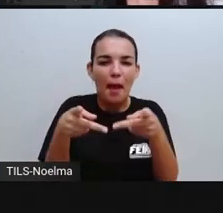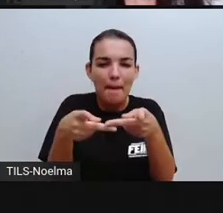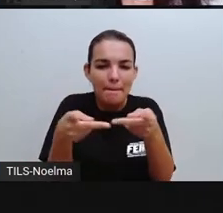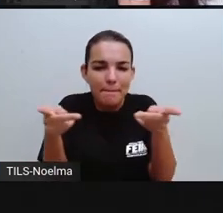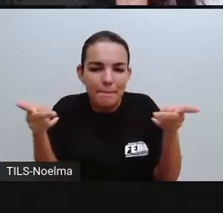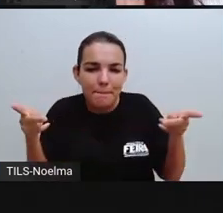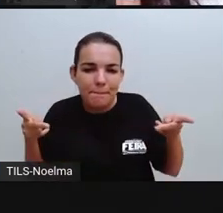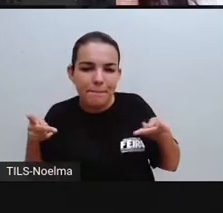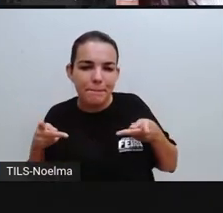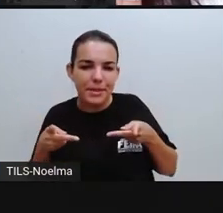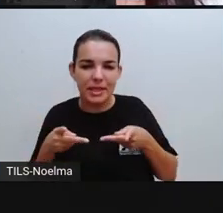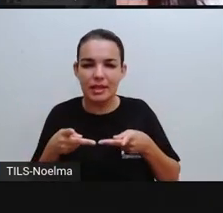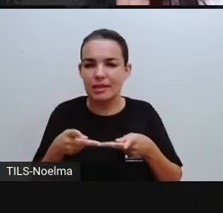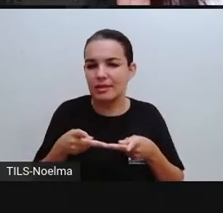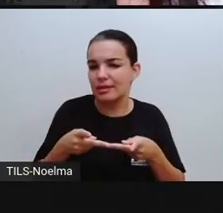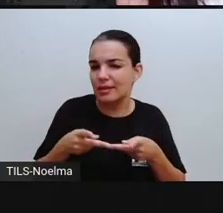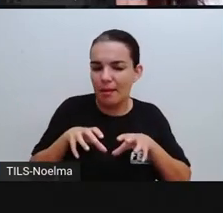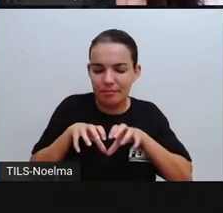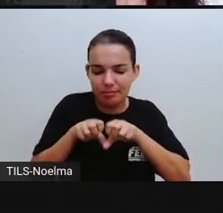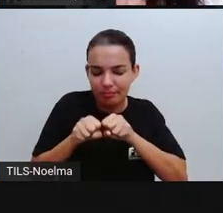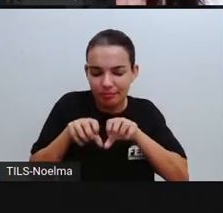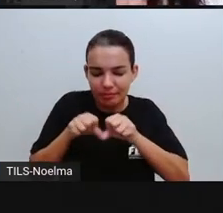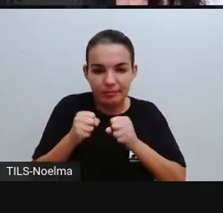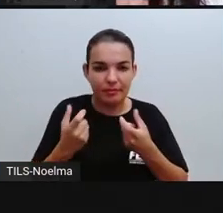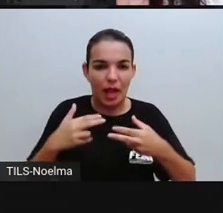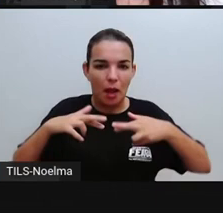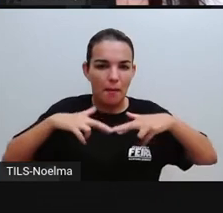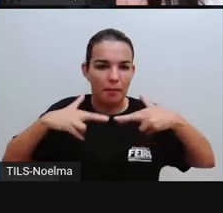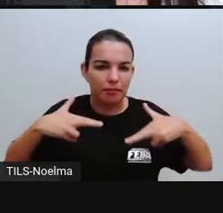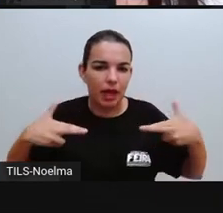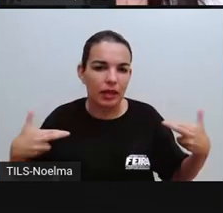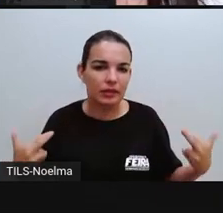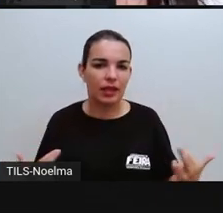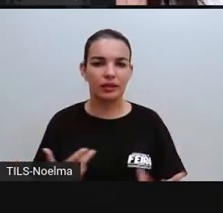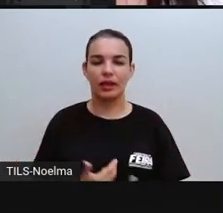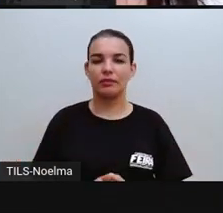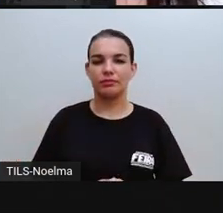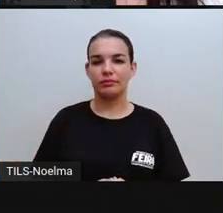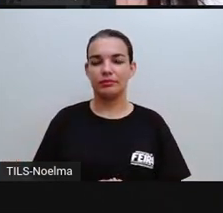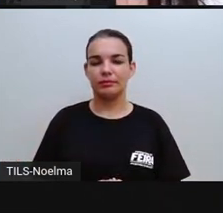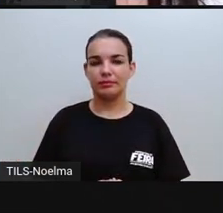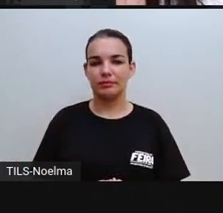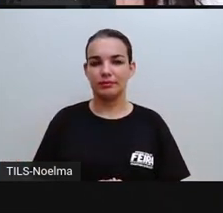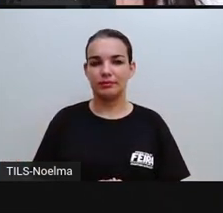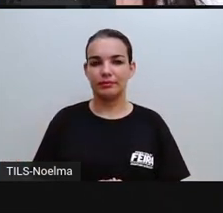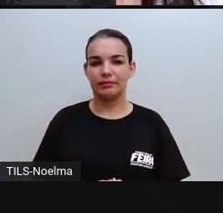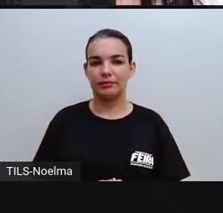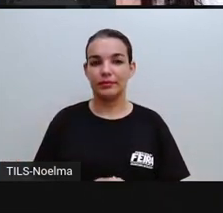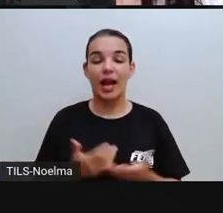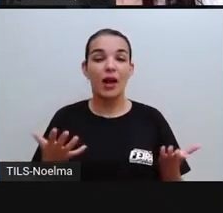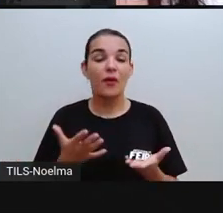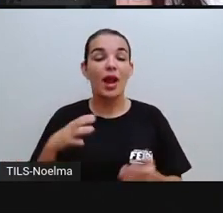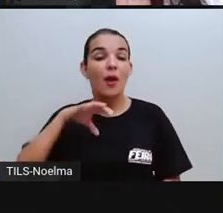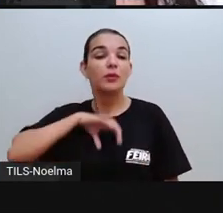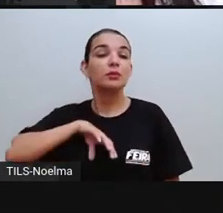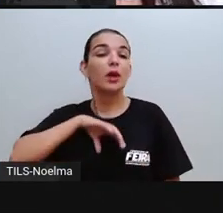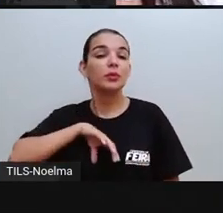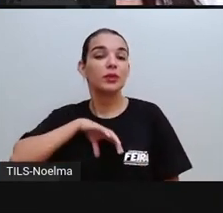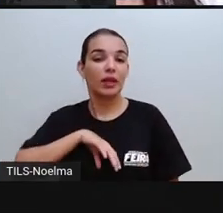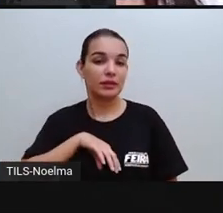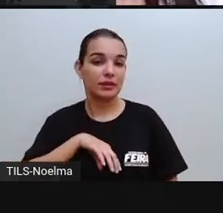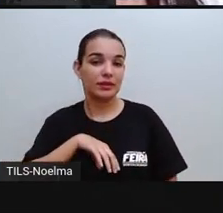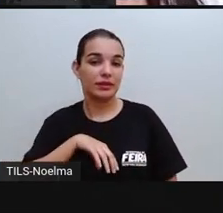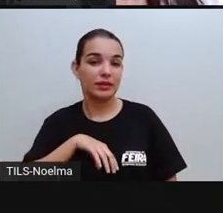né? Massa é algo que veio aí a partir dos italianos. E os portugueses? Os